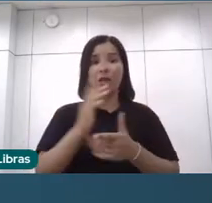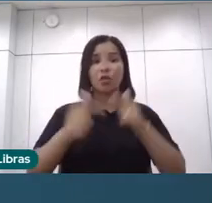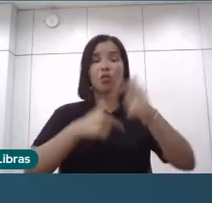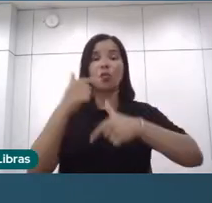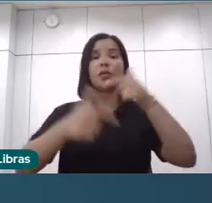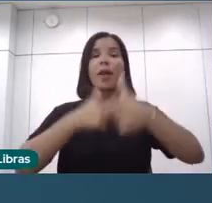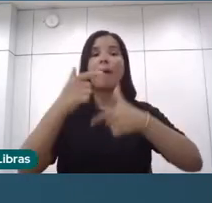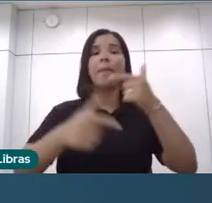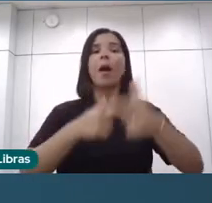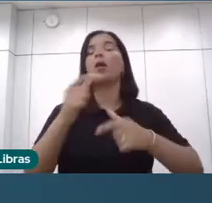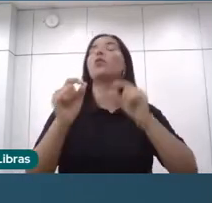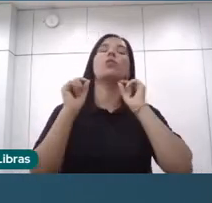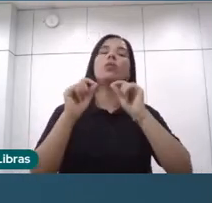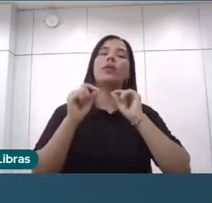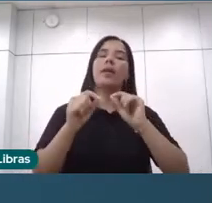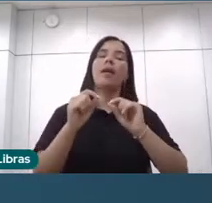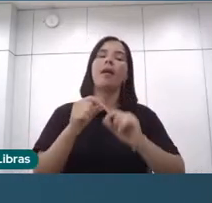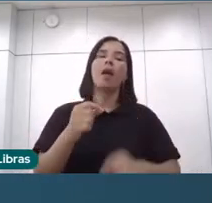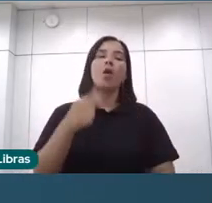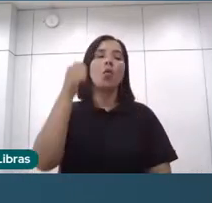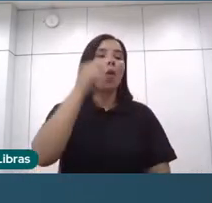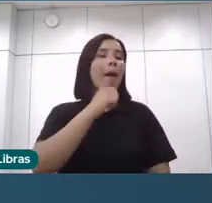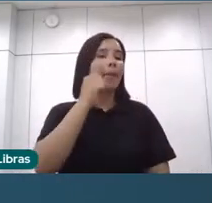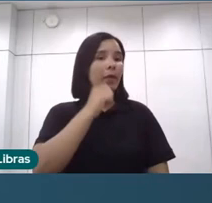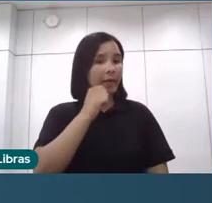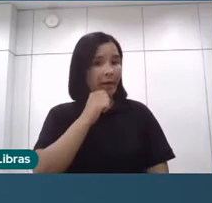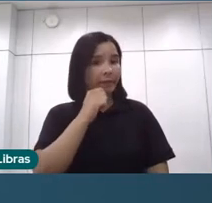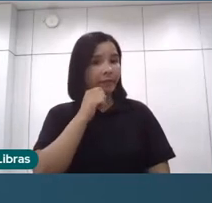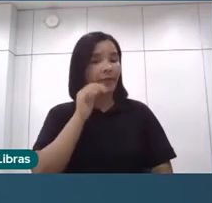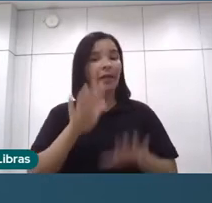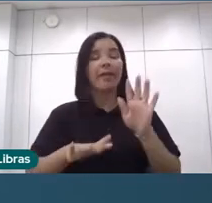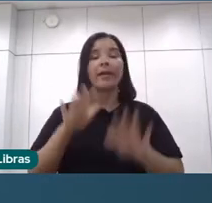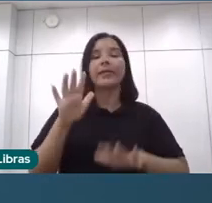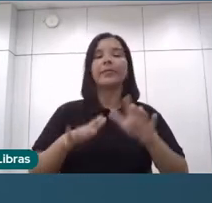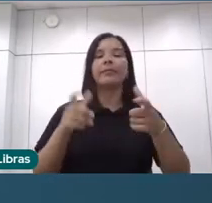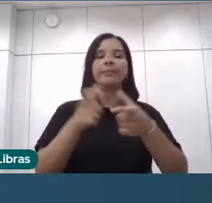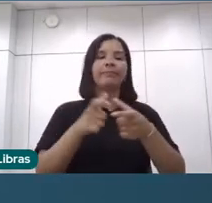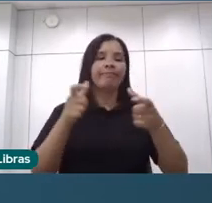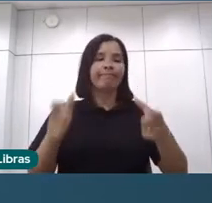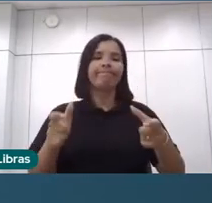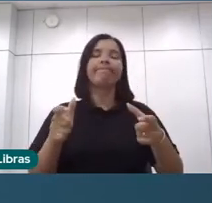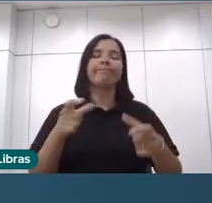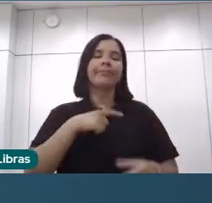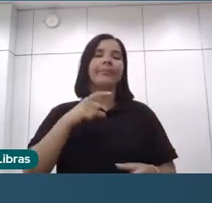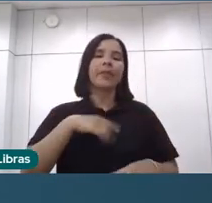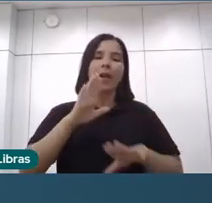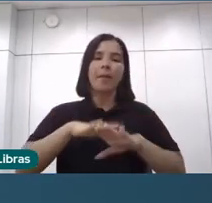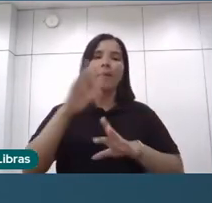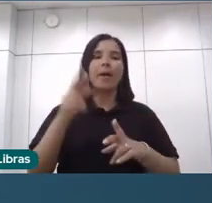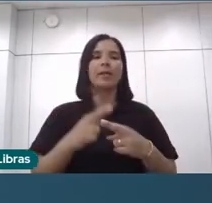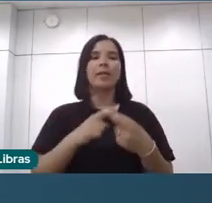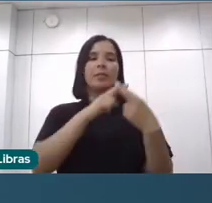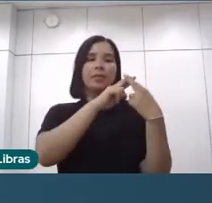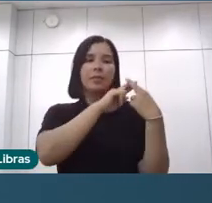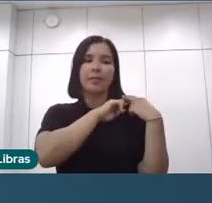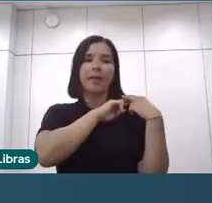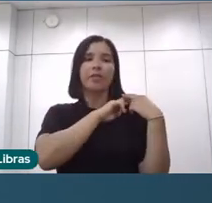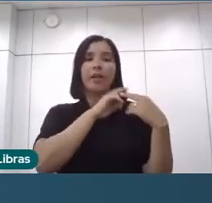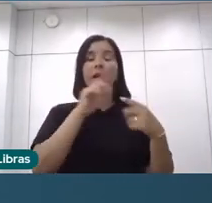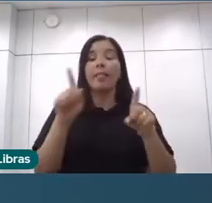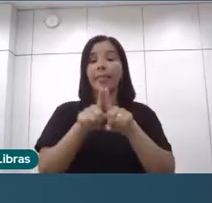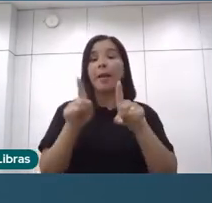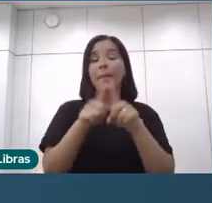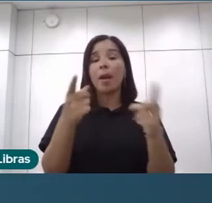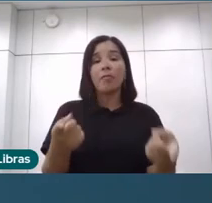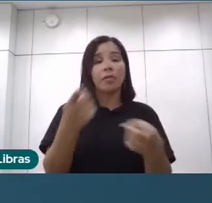cuidado fica com a mulher e ela não consegue, não pode aumentar a sua responsabilidade no trabalho por conta do cuidado e o vice-versa também, ela não ser